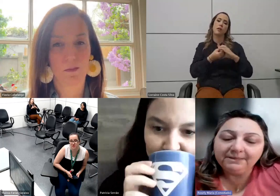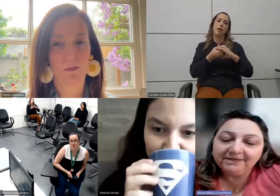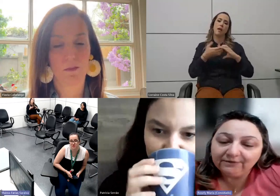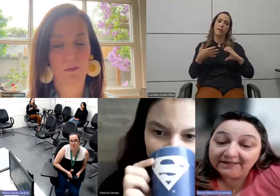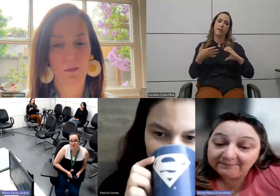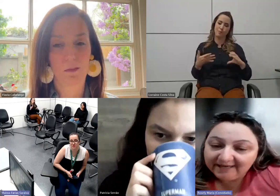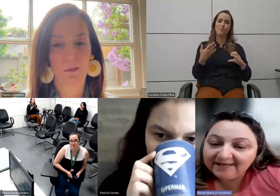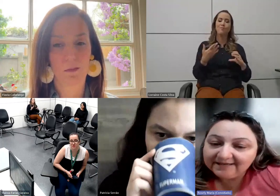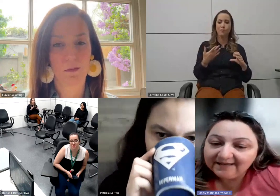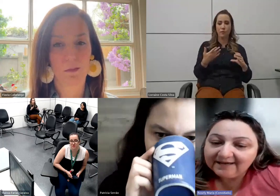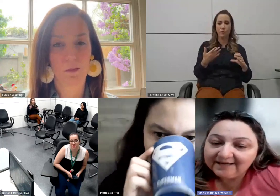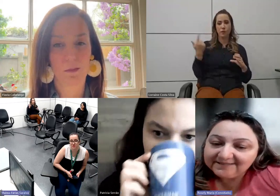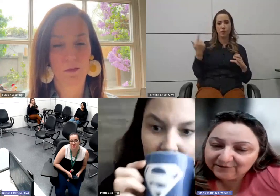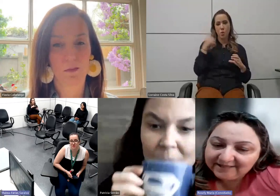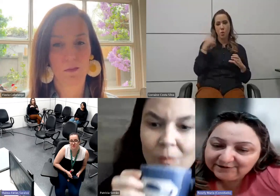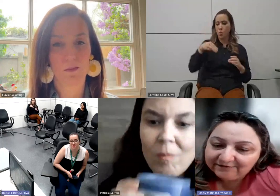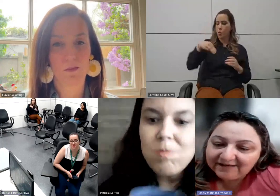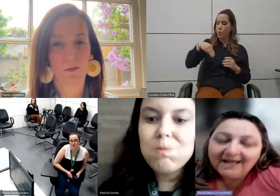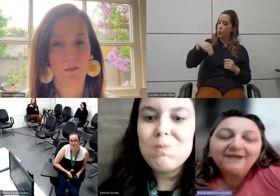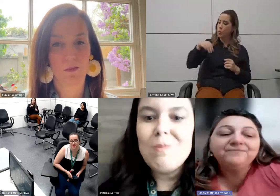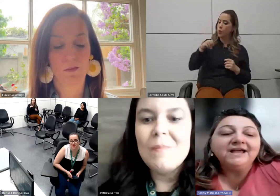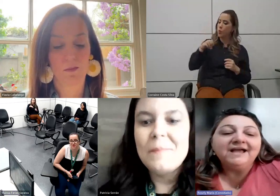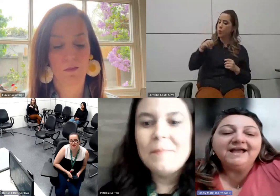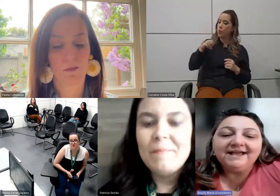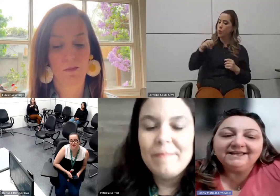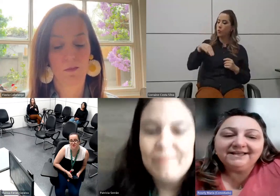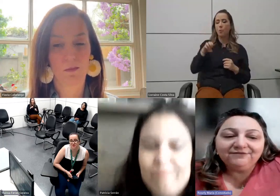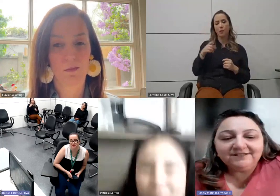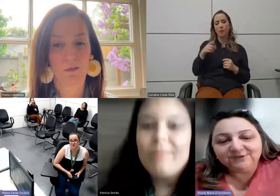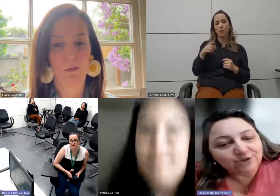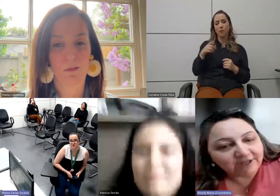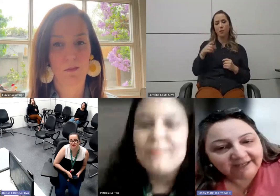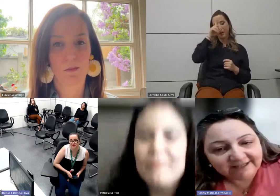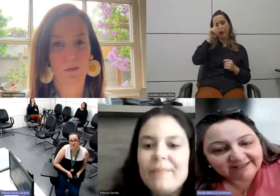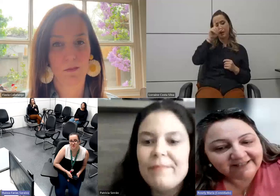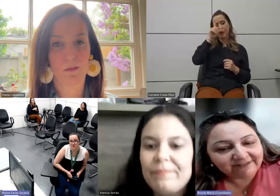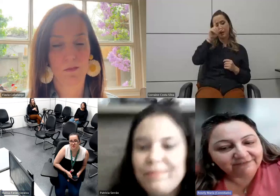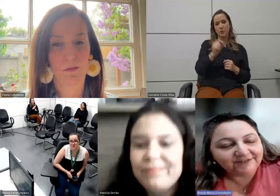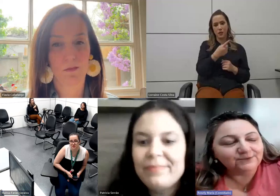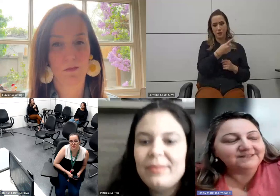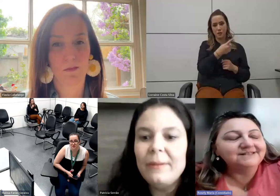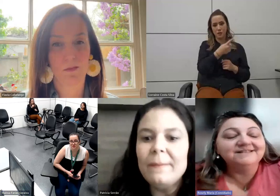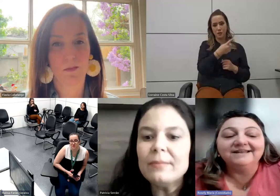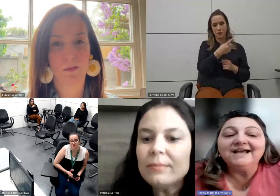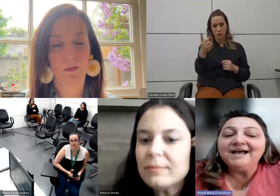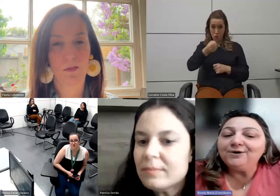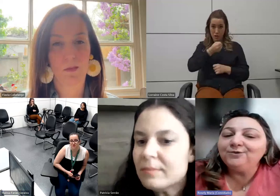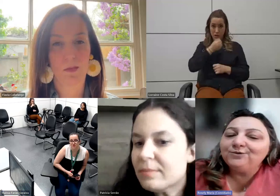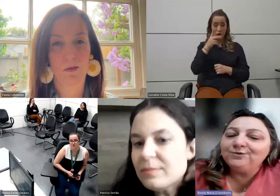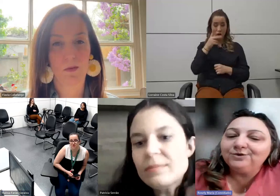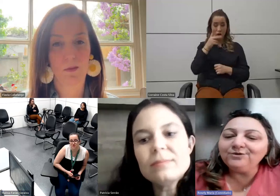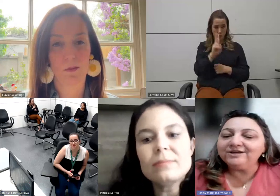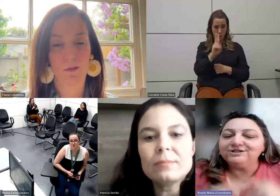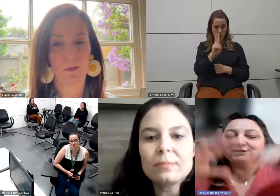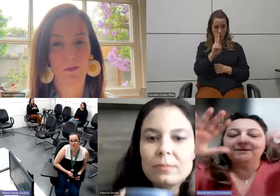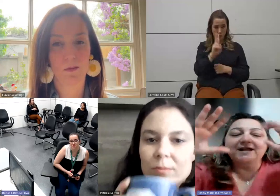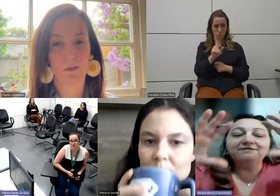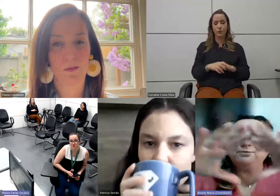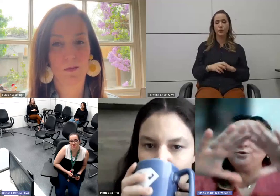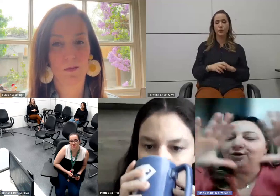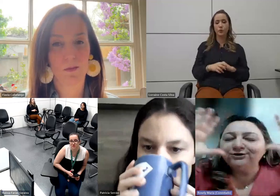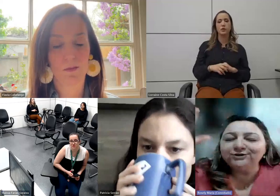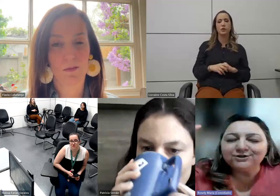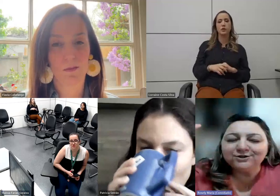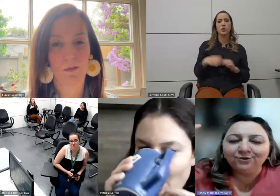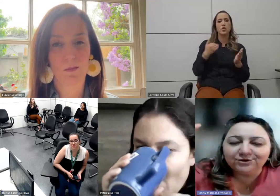E um outro meme que eu lembrei, Raiz, que eu queria só falar, é que vocês, como jornalistas, devem ter visto essa cena. Logo que a gente